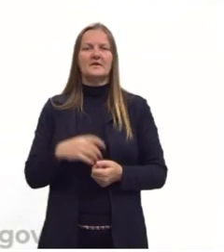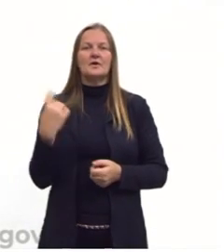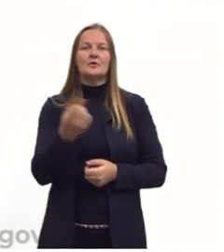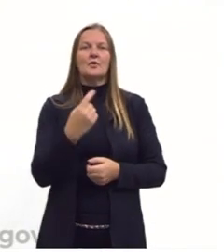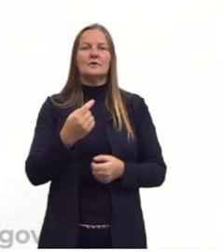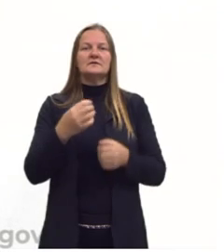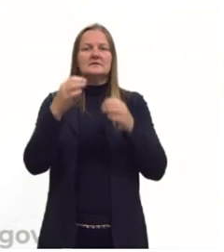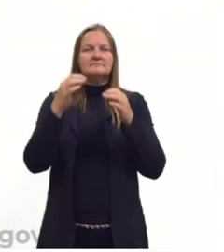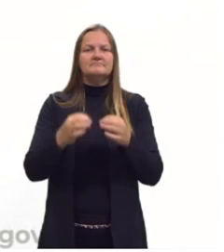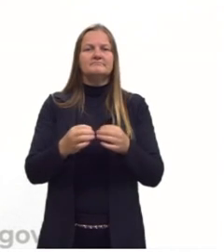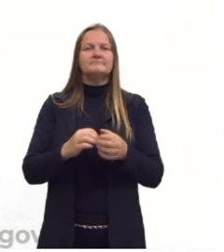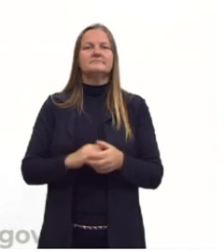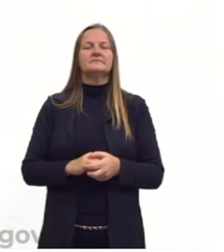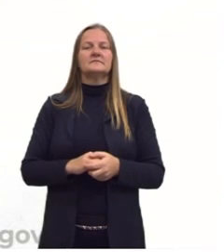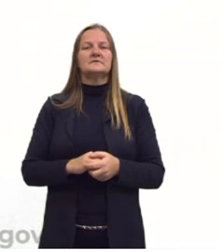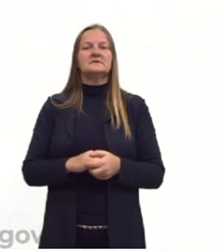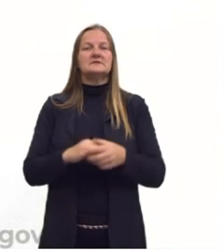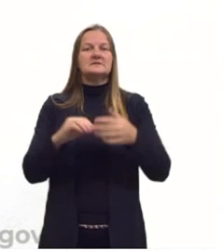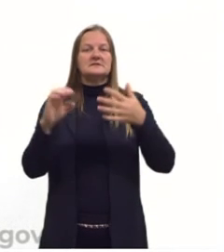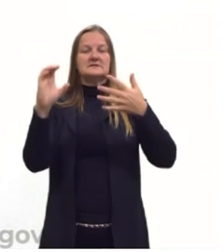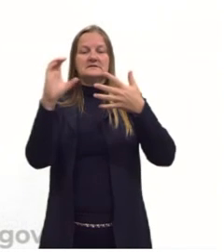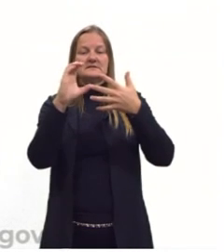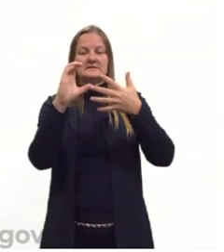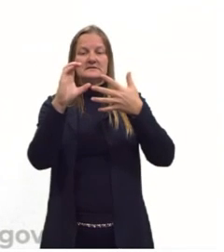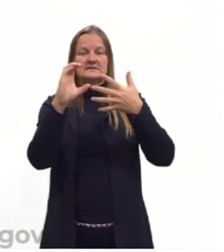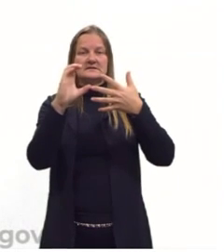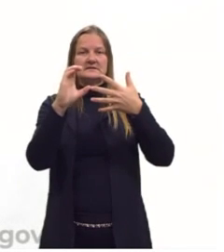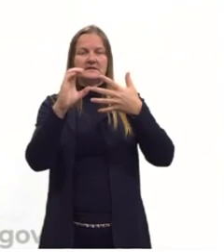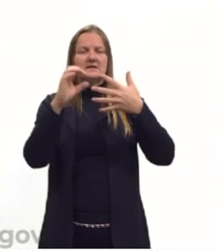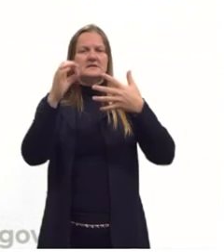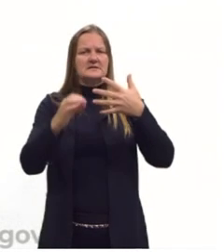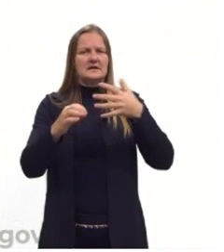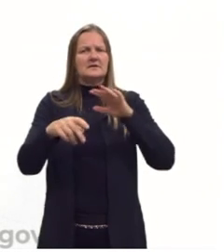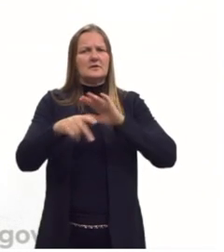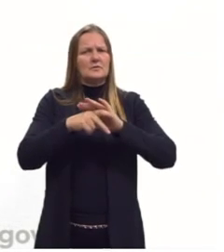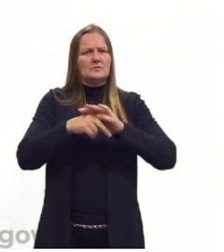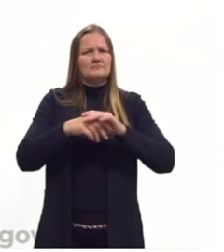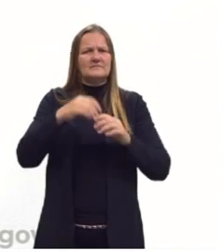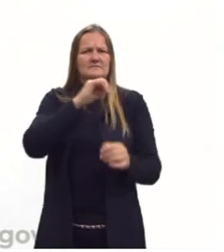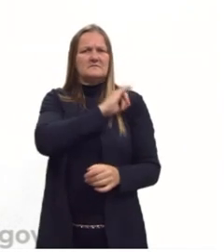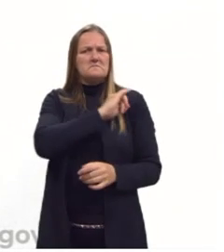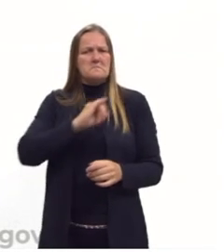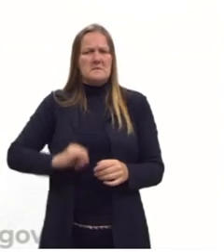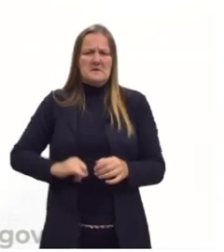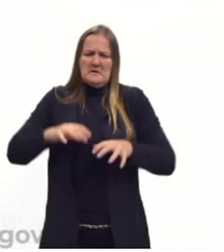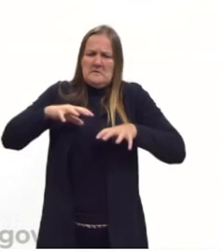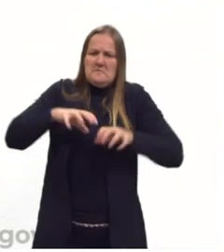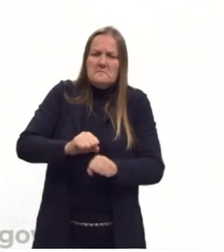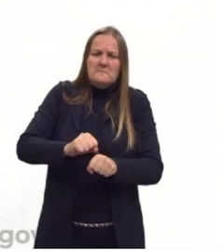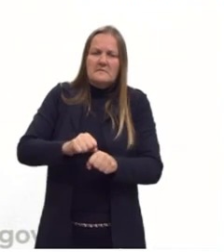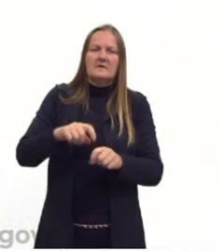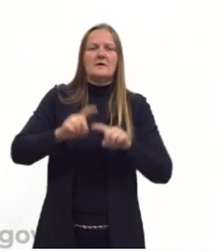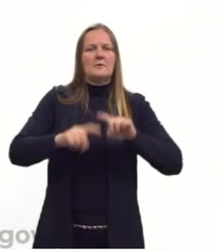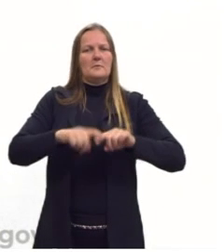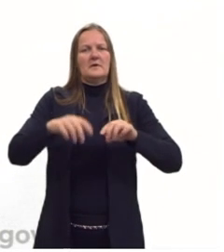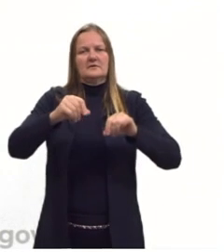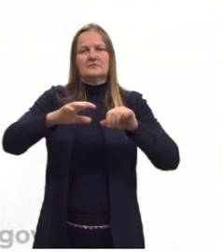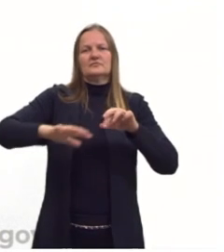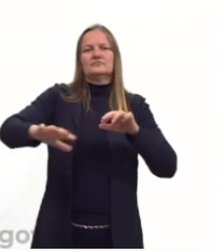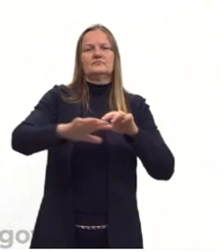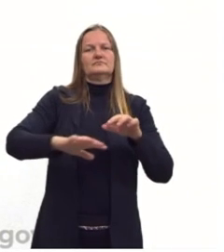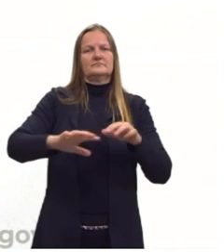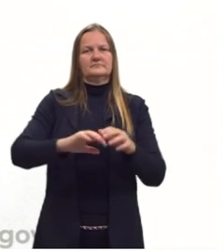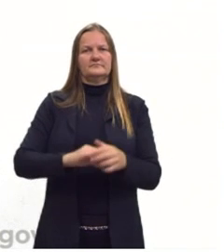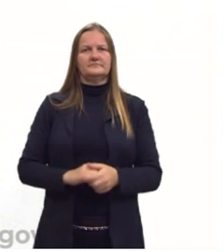alternativa é a C. A apropriação imperialista dos recursos territoriais.